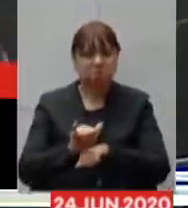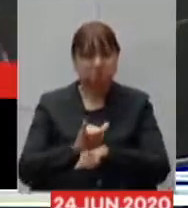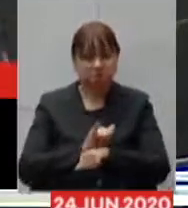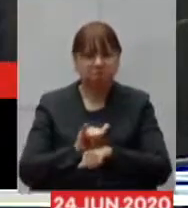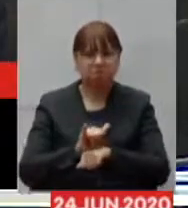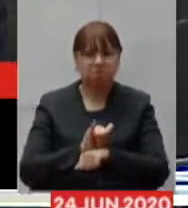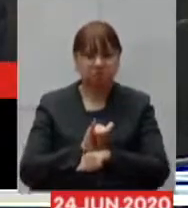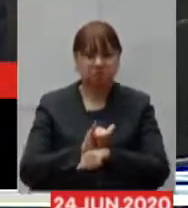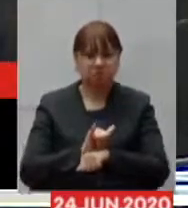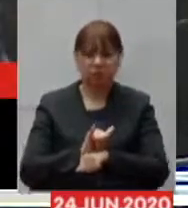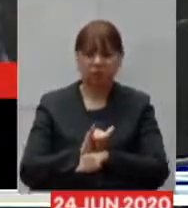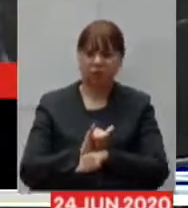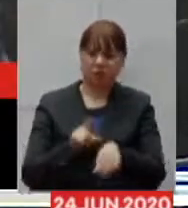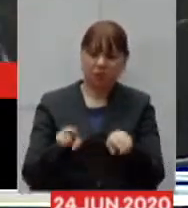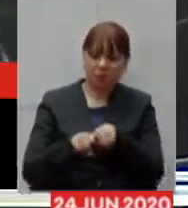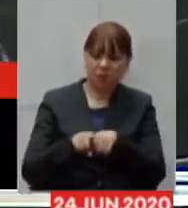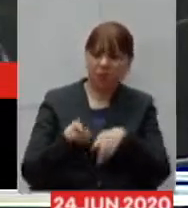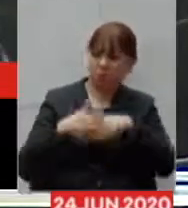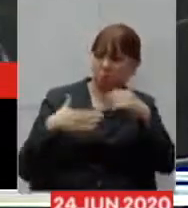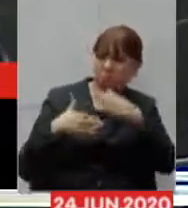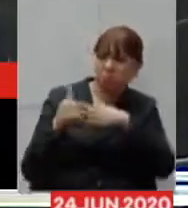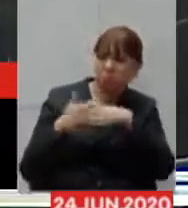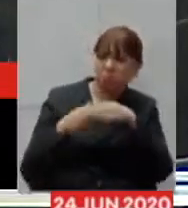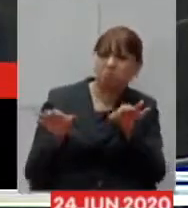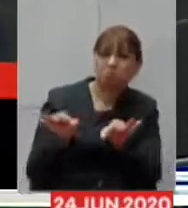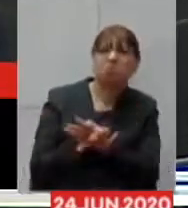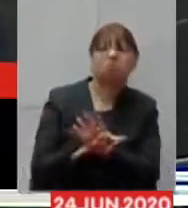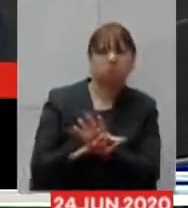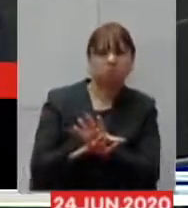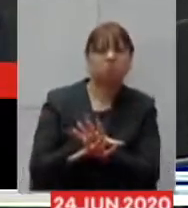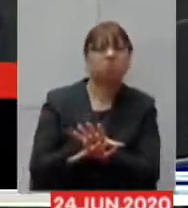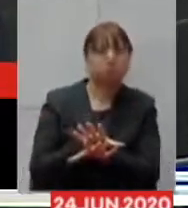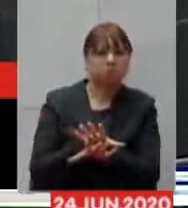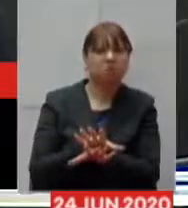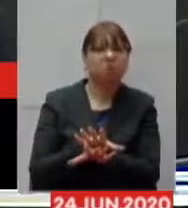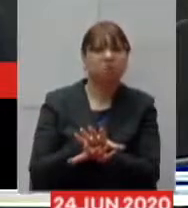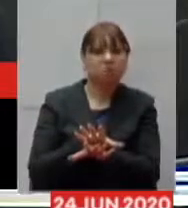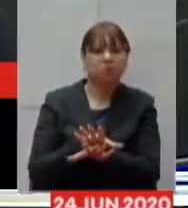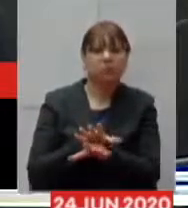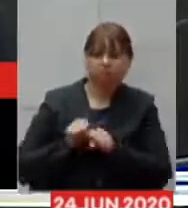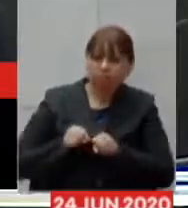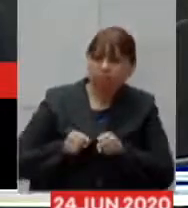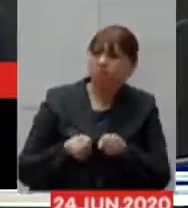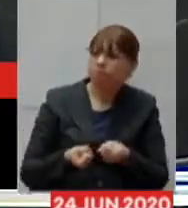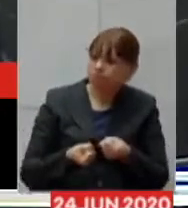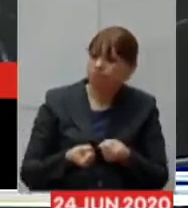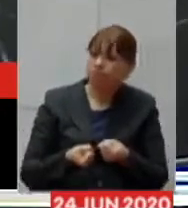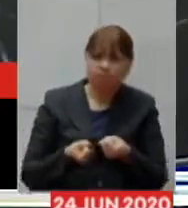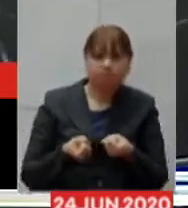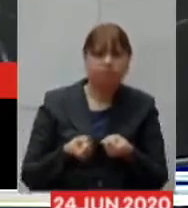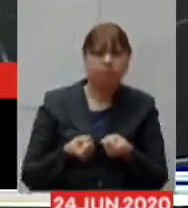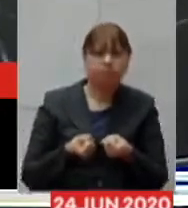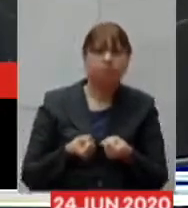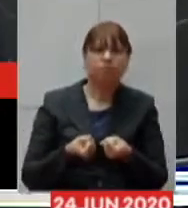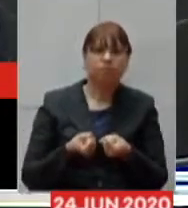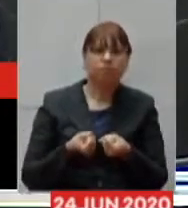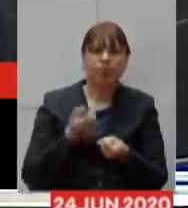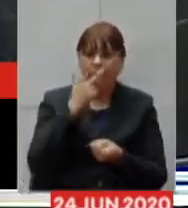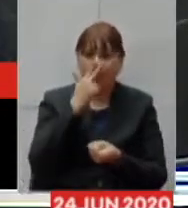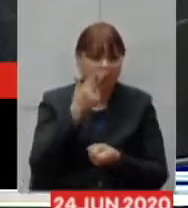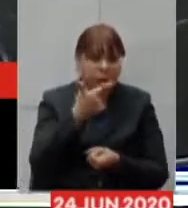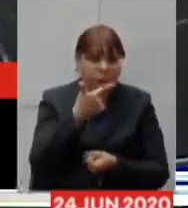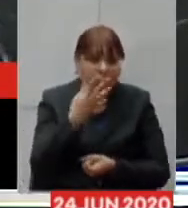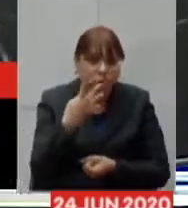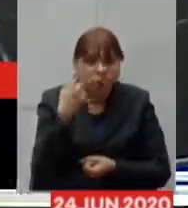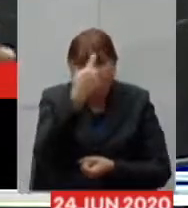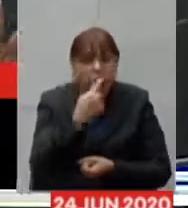de pessoas que estão preparadas, que estão também empenhadas, quase que 24 horas por